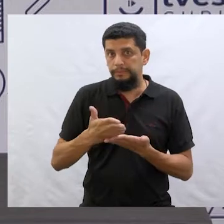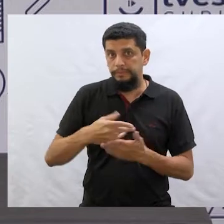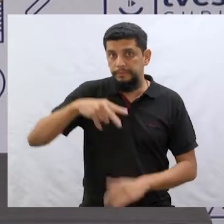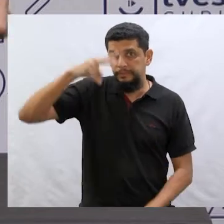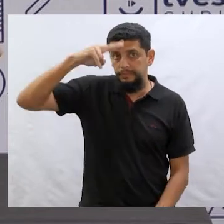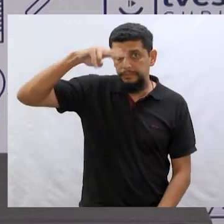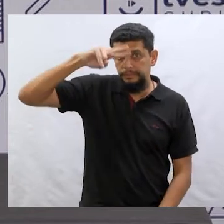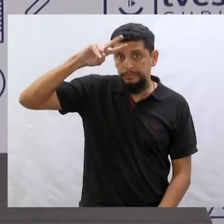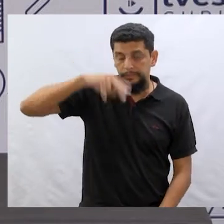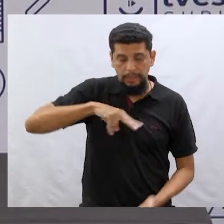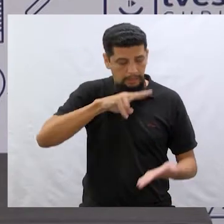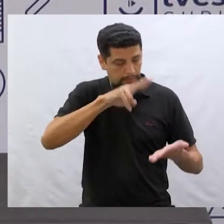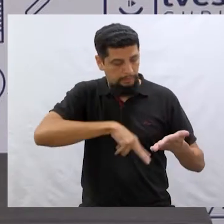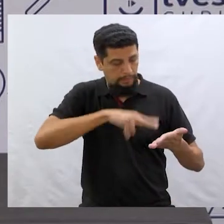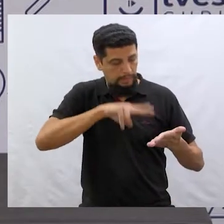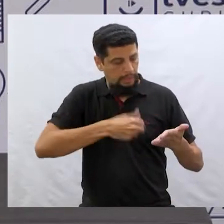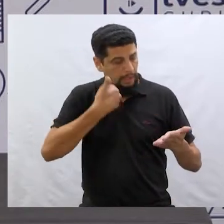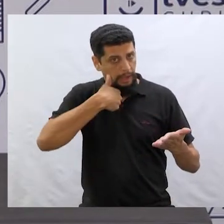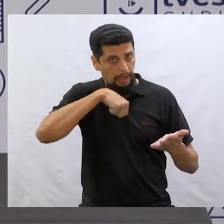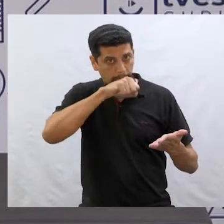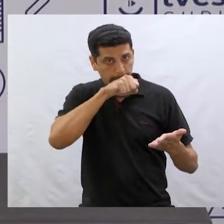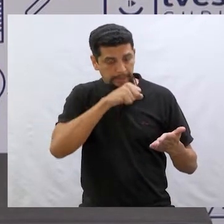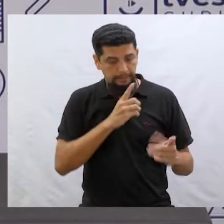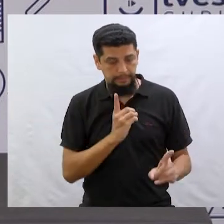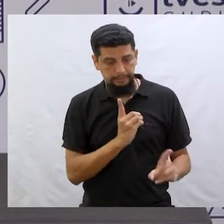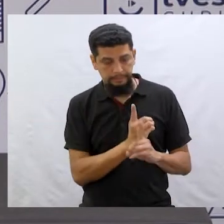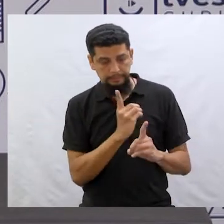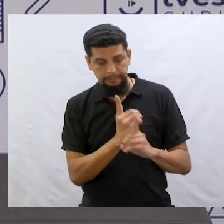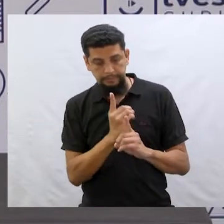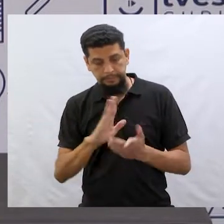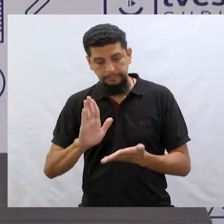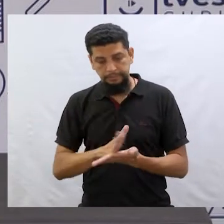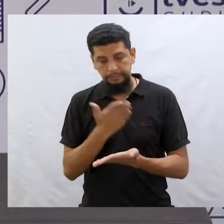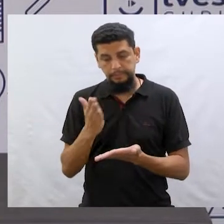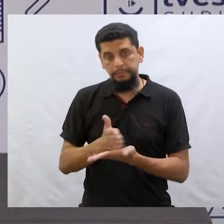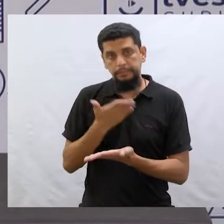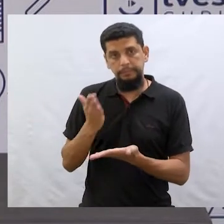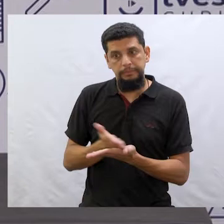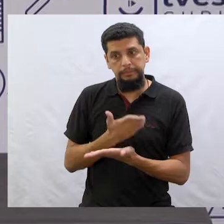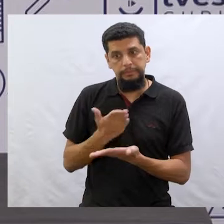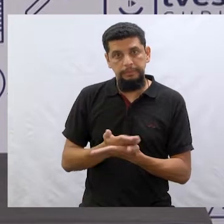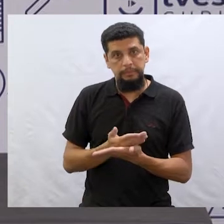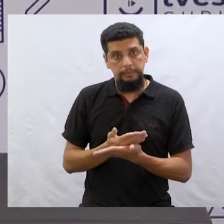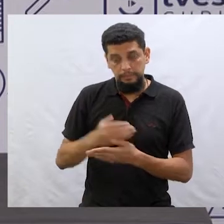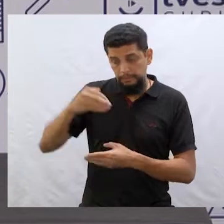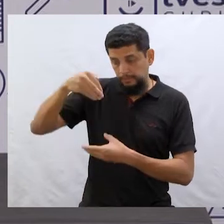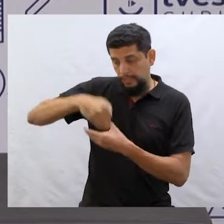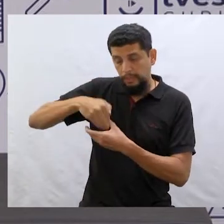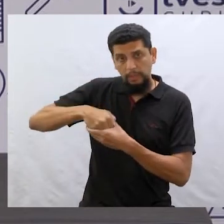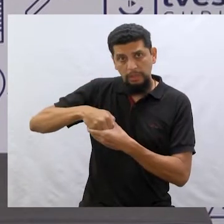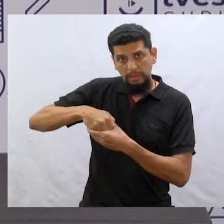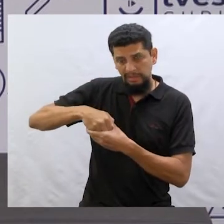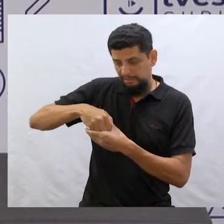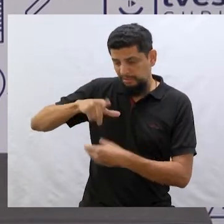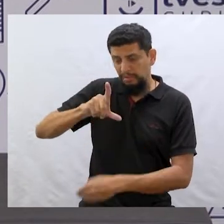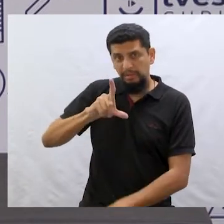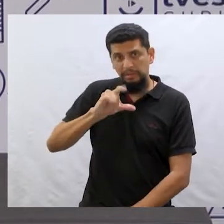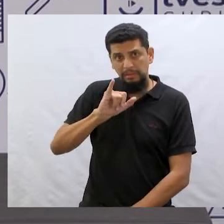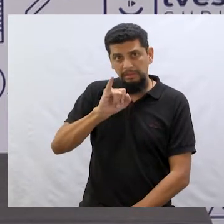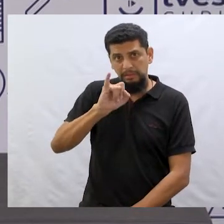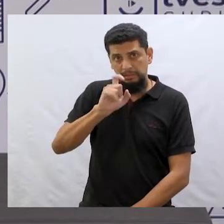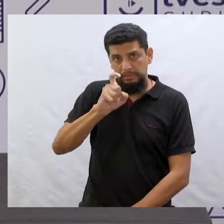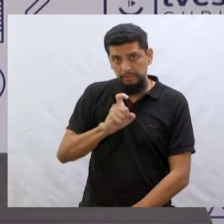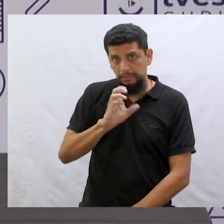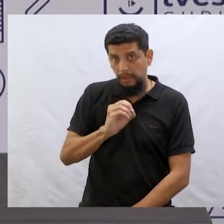história da leitura. dessa mãe que encontrava livros no lixo. Puxa, que